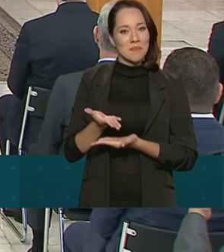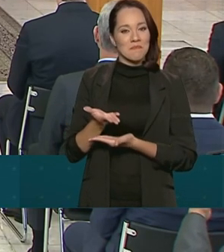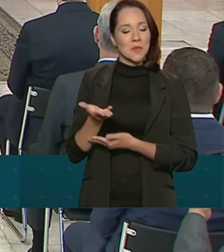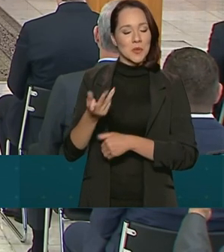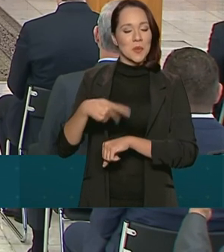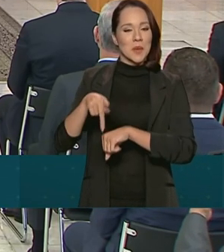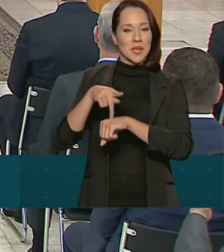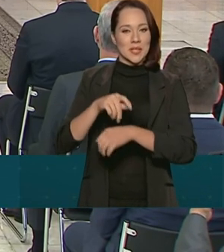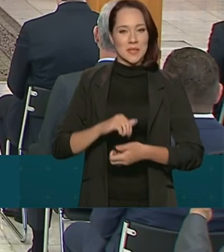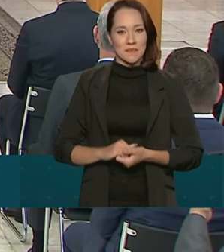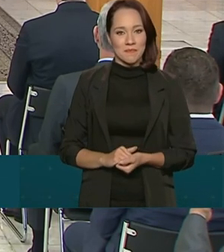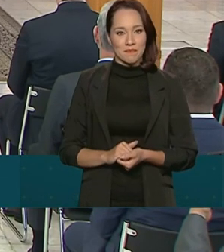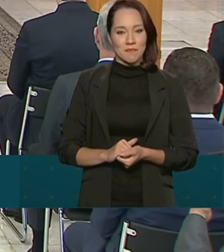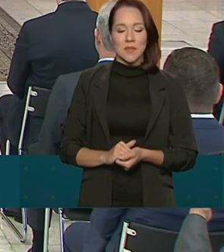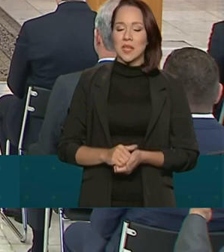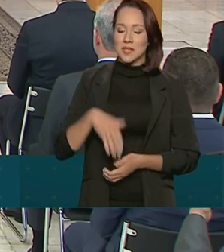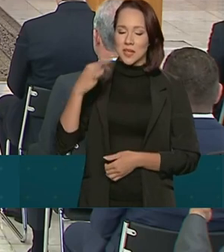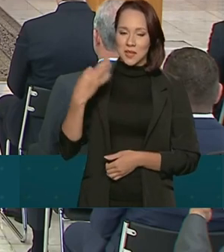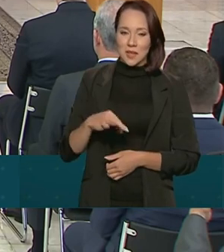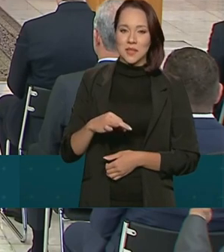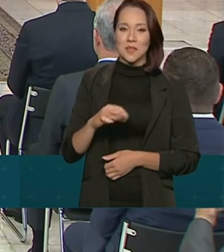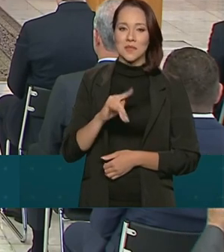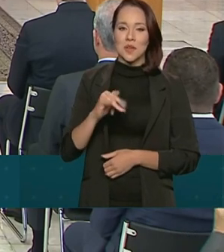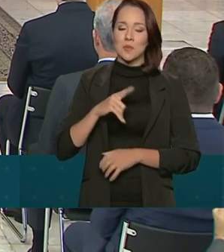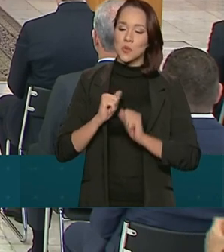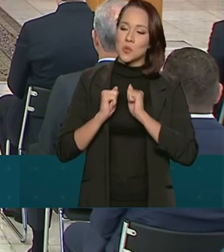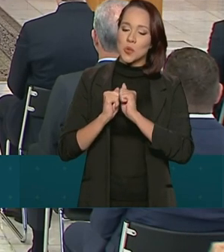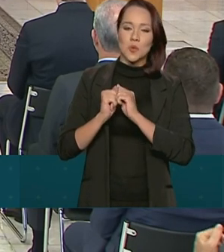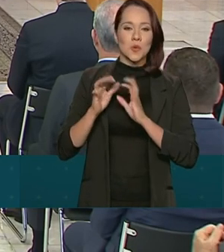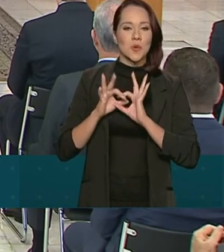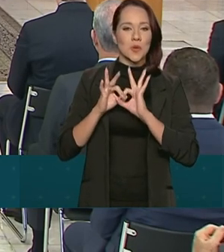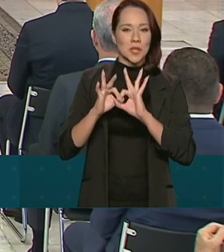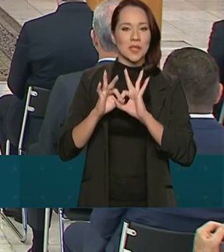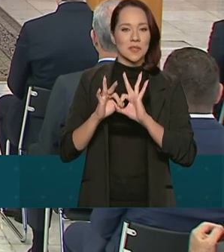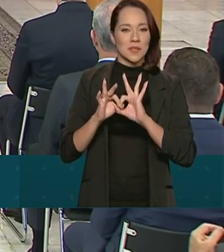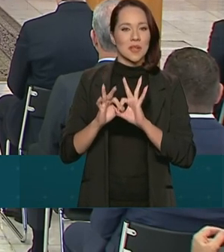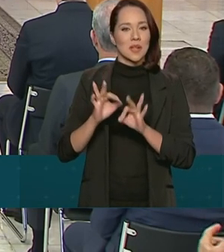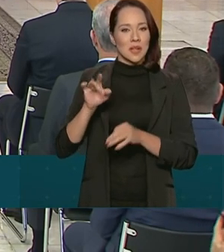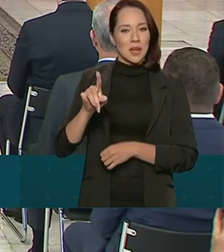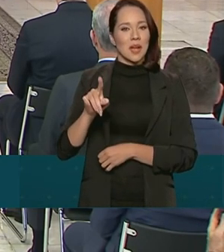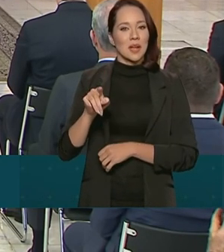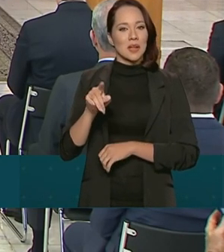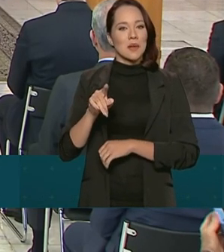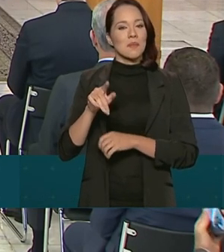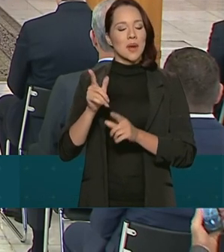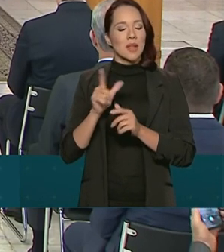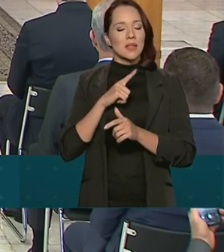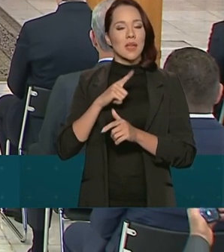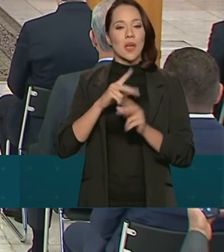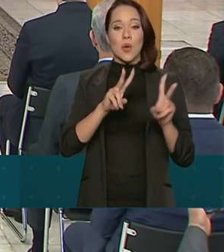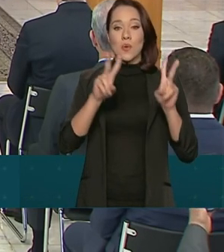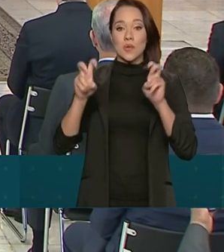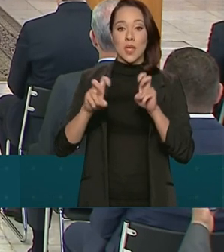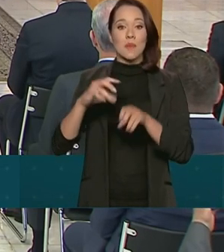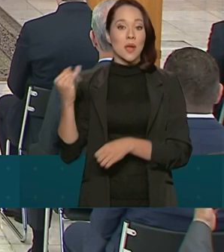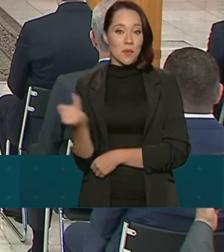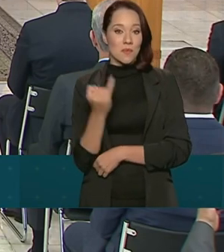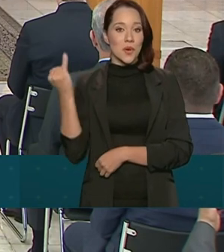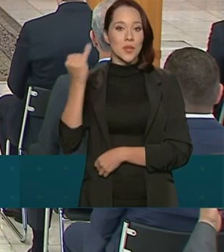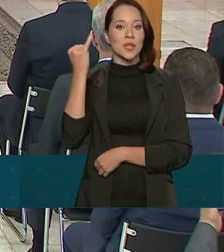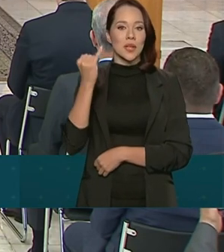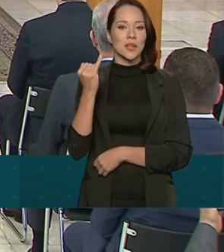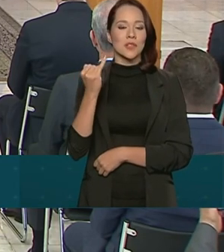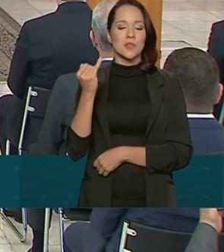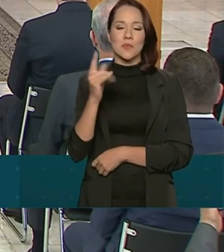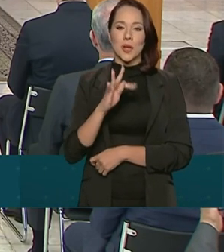país. E com toda certeza chegaremos unidos em Glasgow para tratarmos de um assunto muito importante e